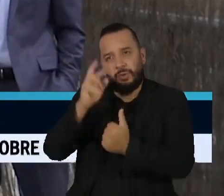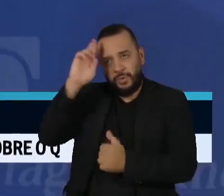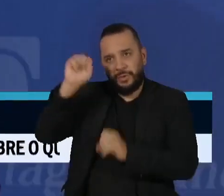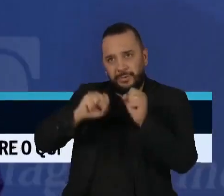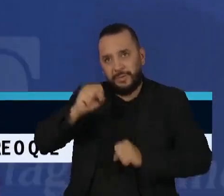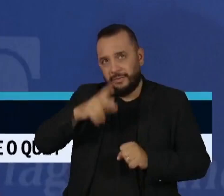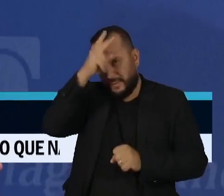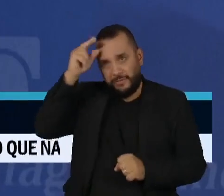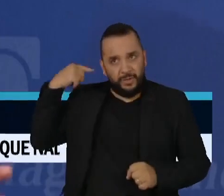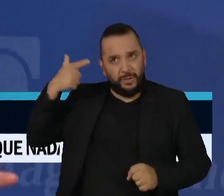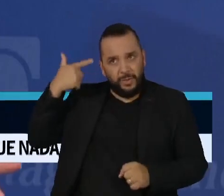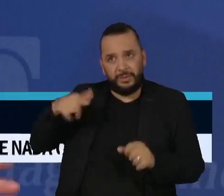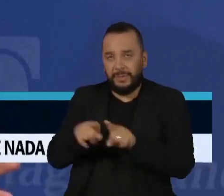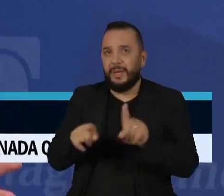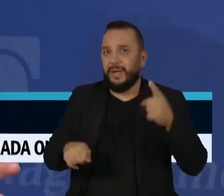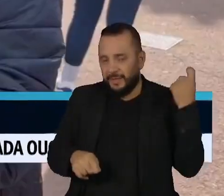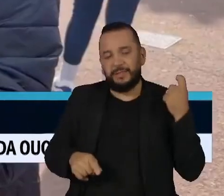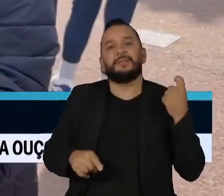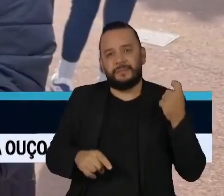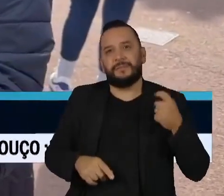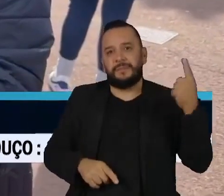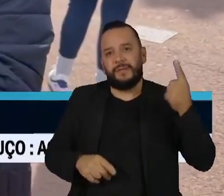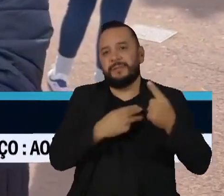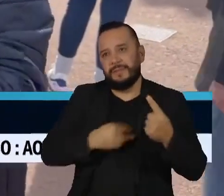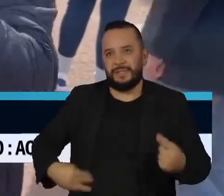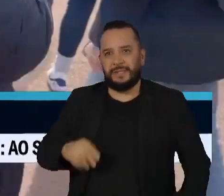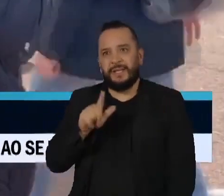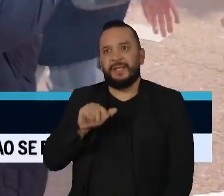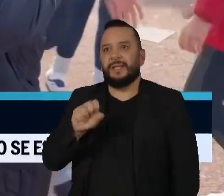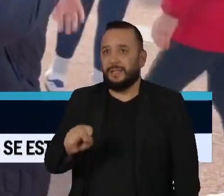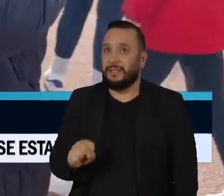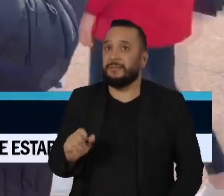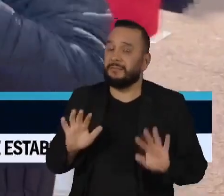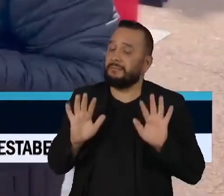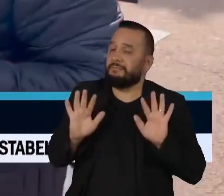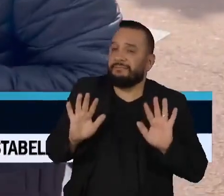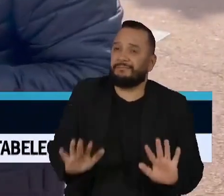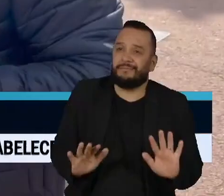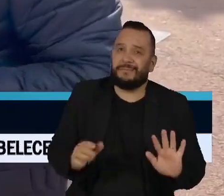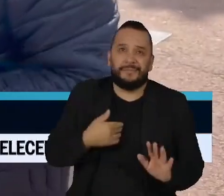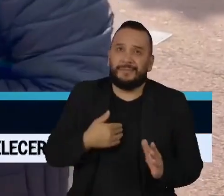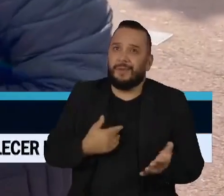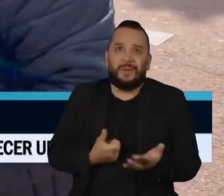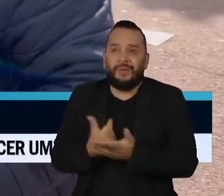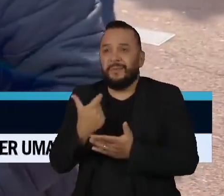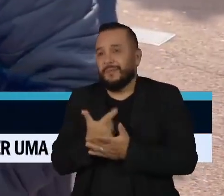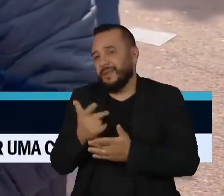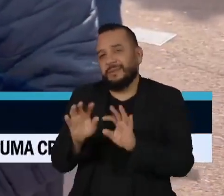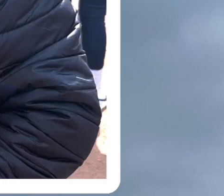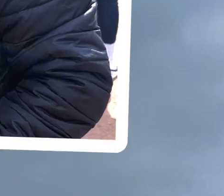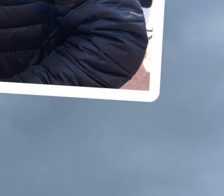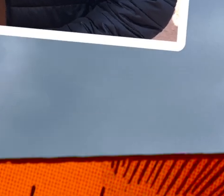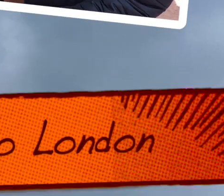Sadi Khan, e da ex-primeira-ministra, Lee Struss. Mas, pelo visto, a solução para os viajantes, por enquanto, vai ser comprar só umas lembrancinhas